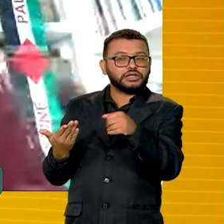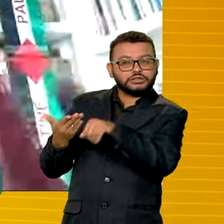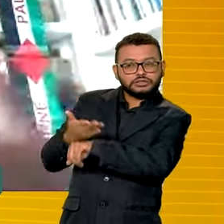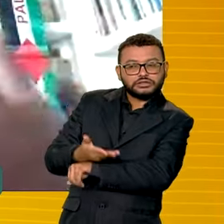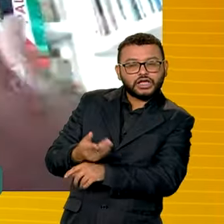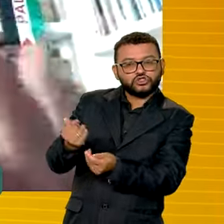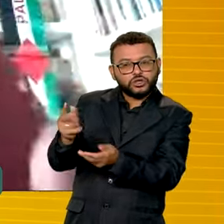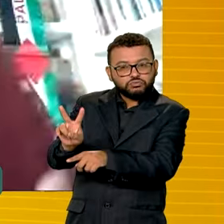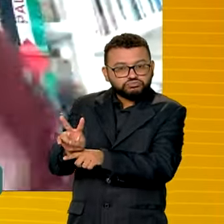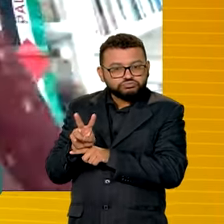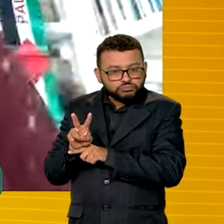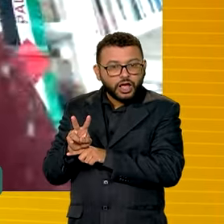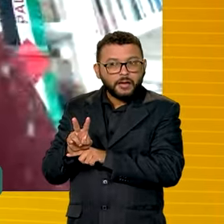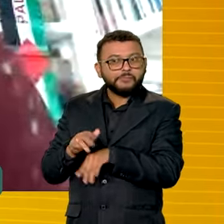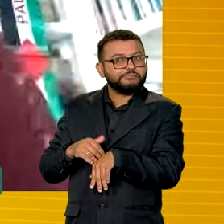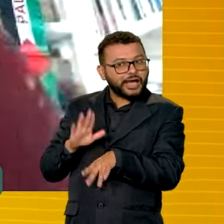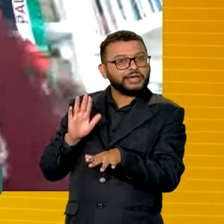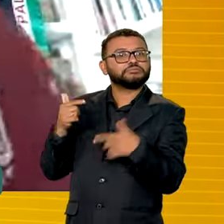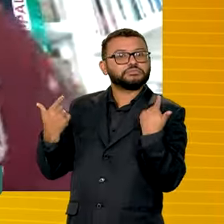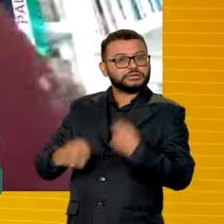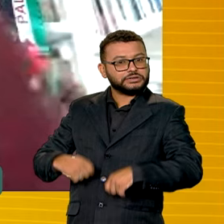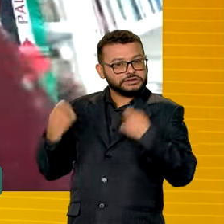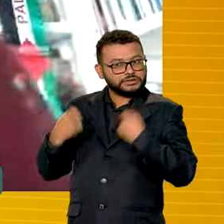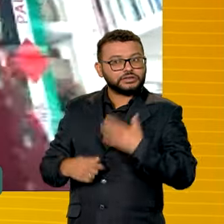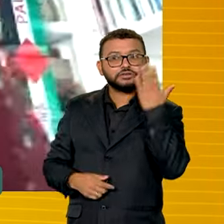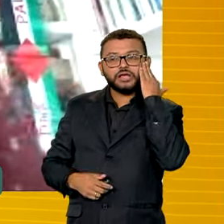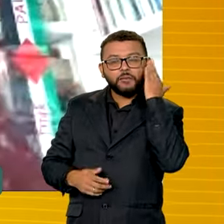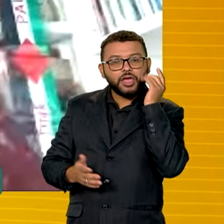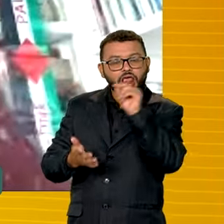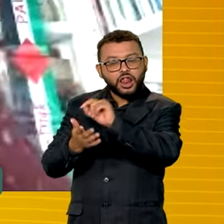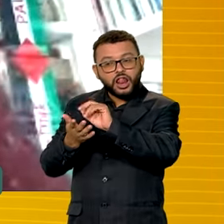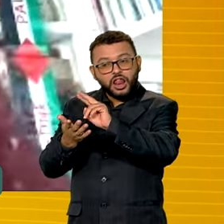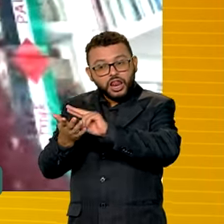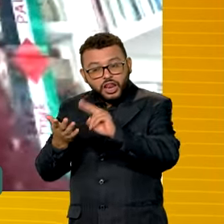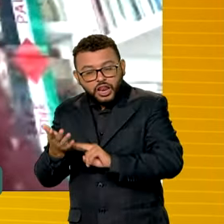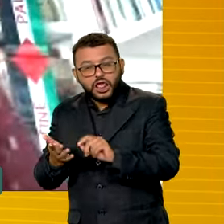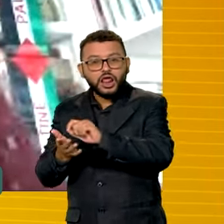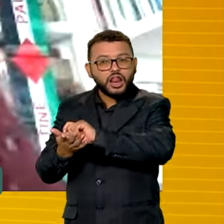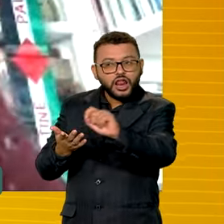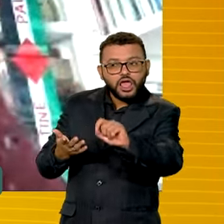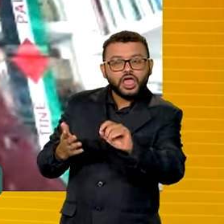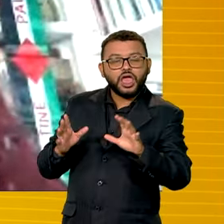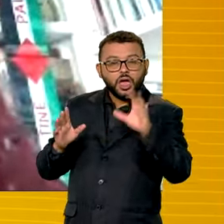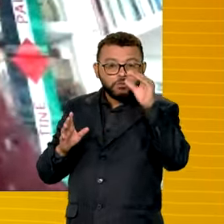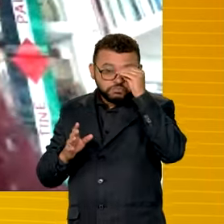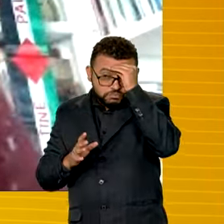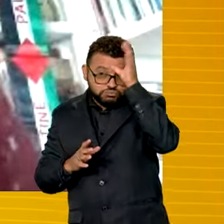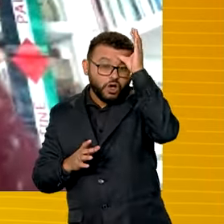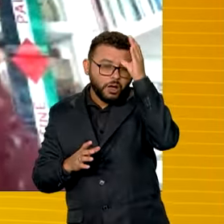crédito, tudo isso cria necessidades das pessoas poderem buscar o conhecimento.